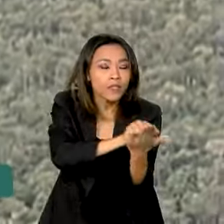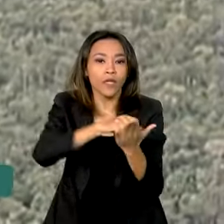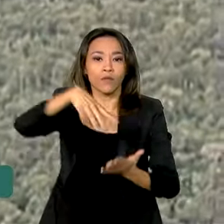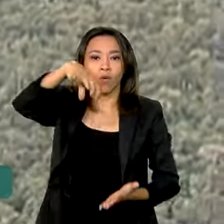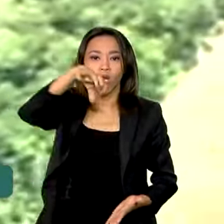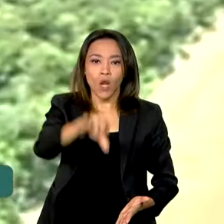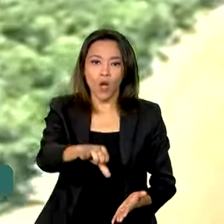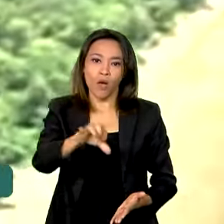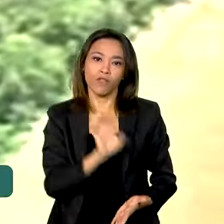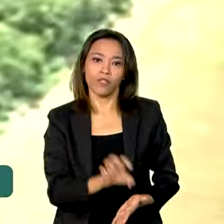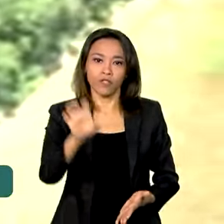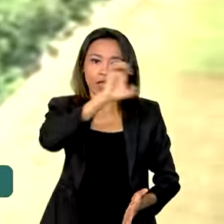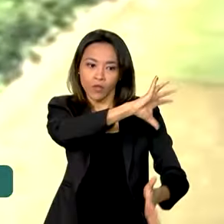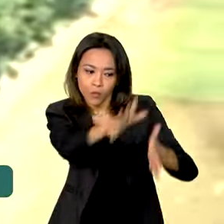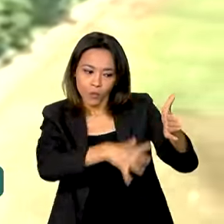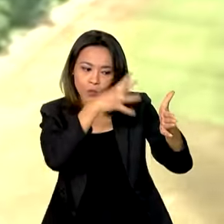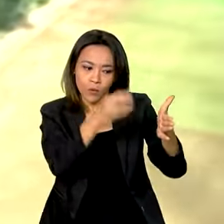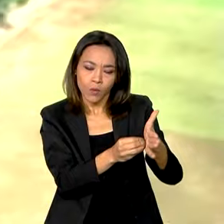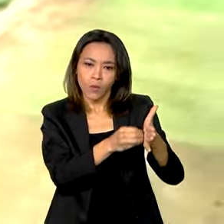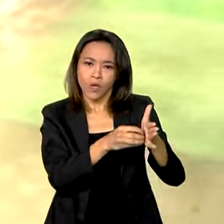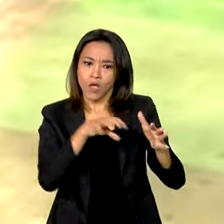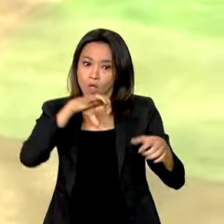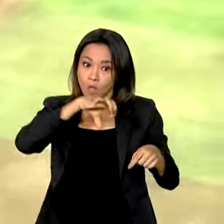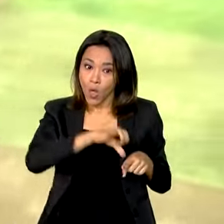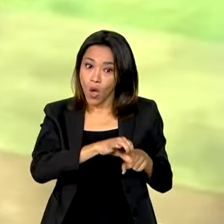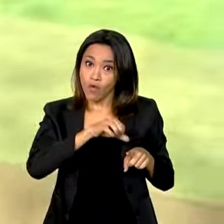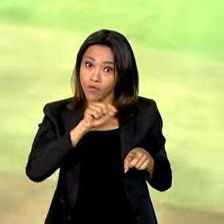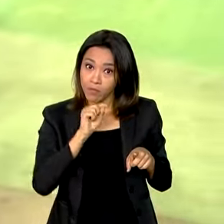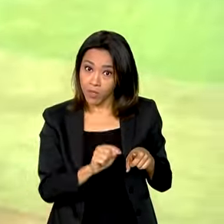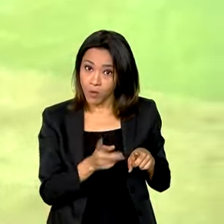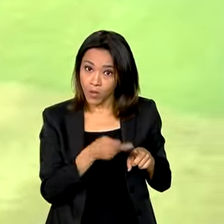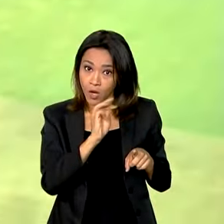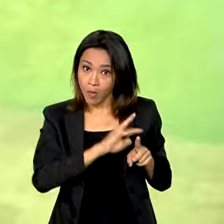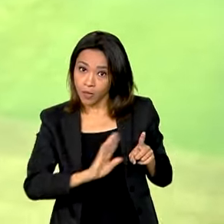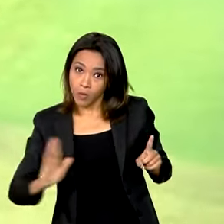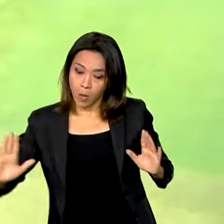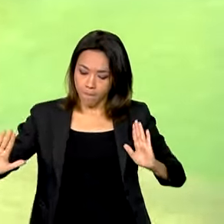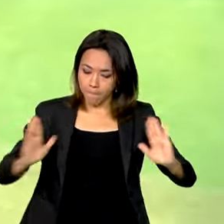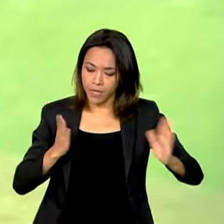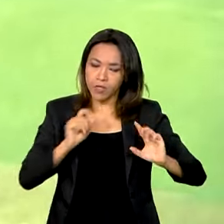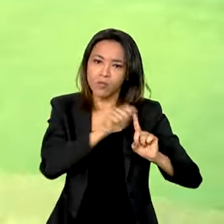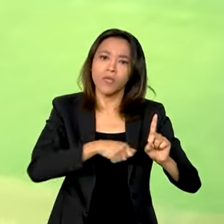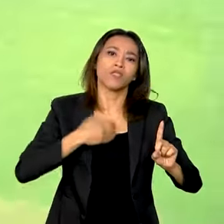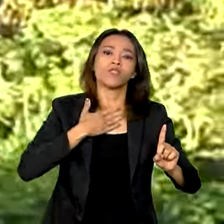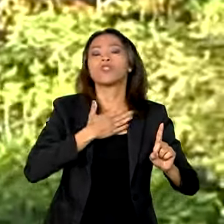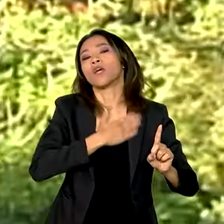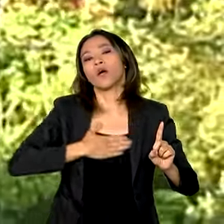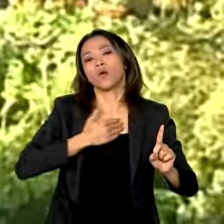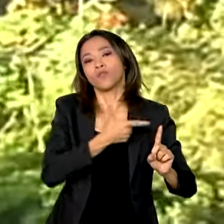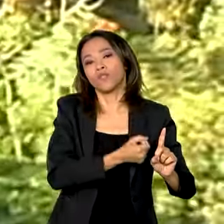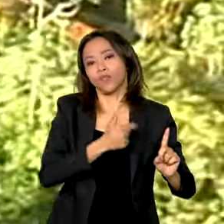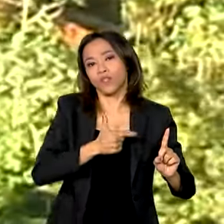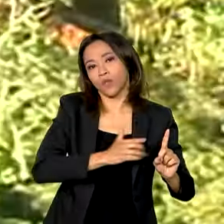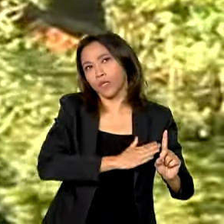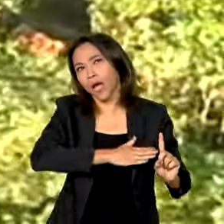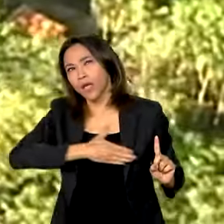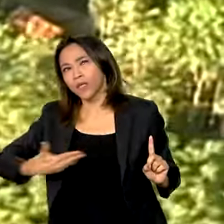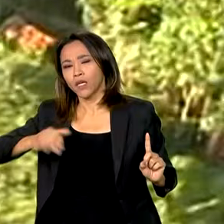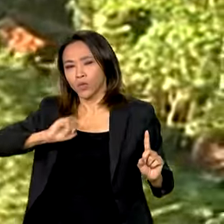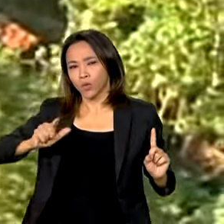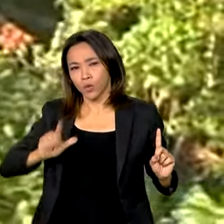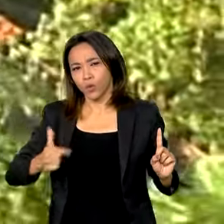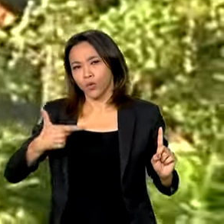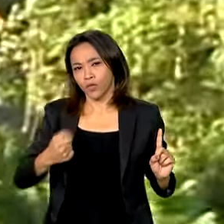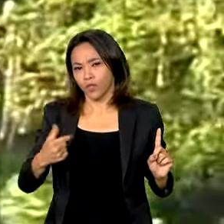foi de cerca de 9 mil quilômetros quadrados no período de agosto de 2022 a julho de 2023.